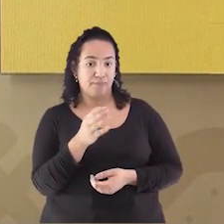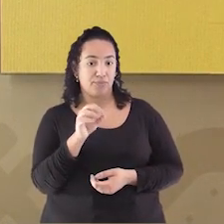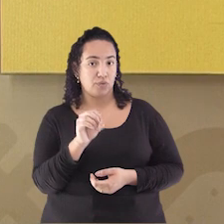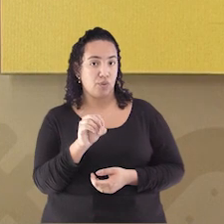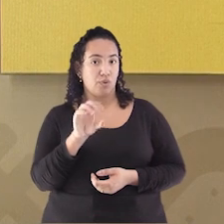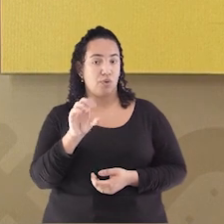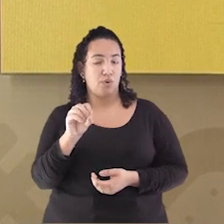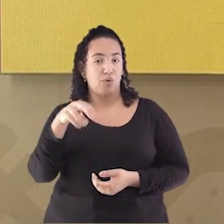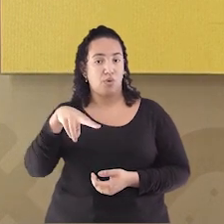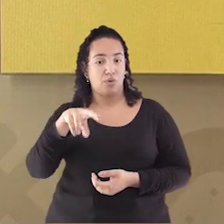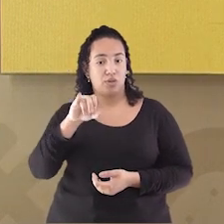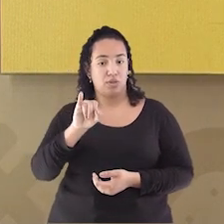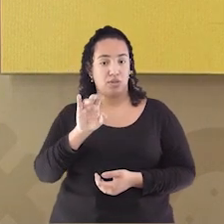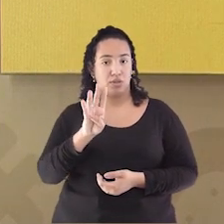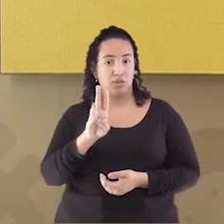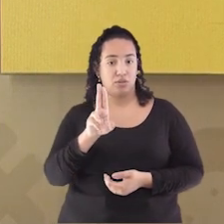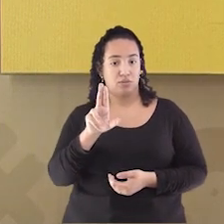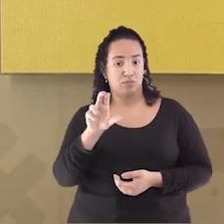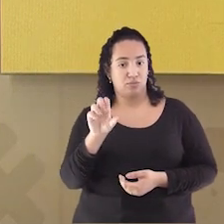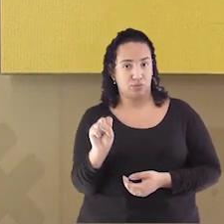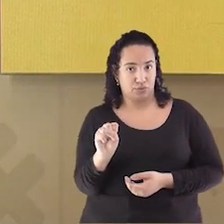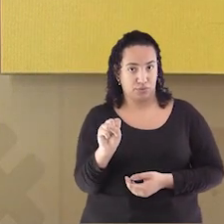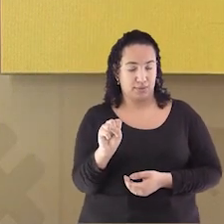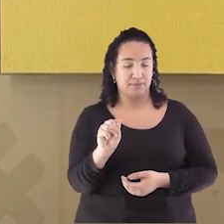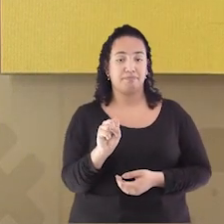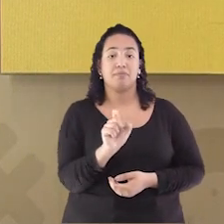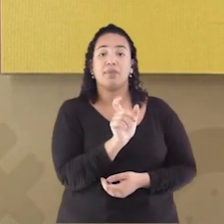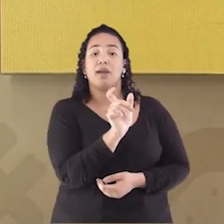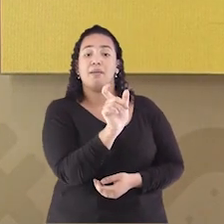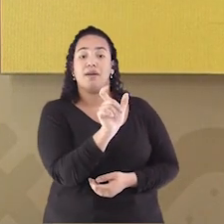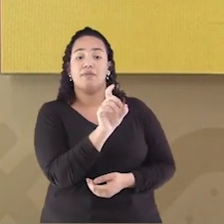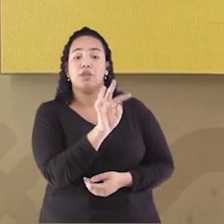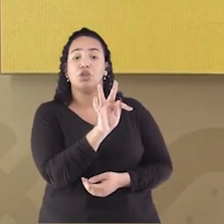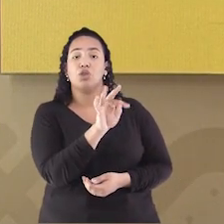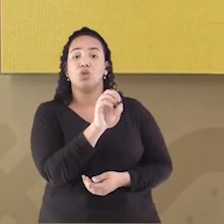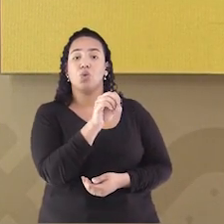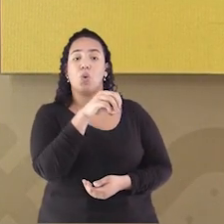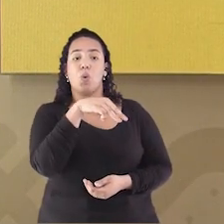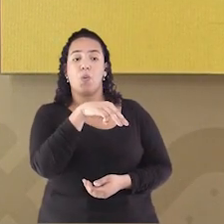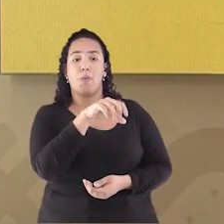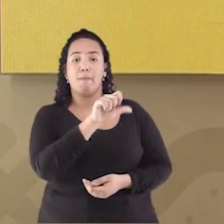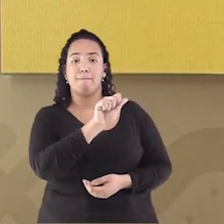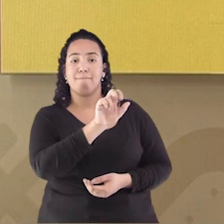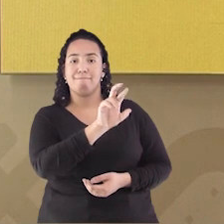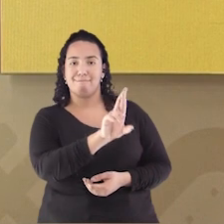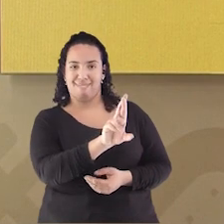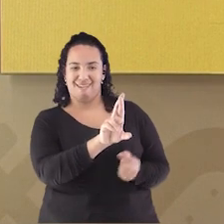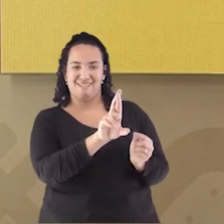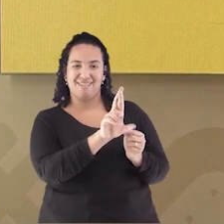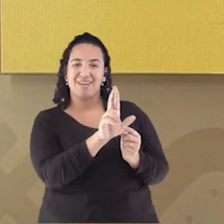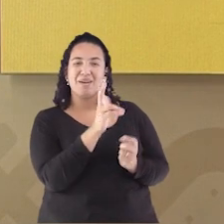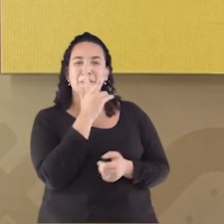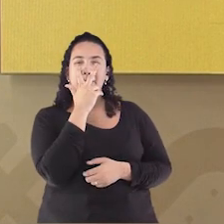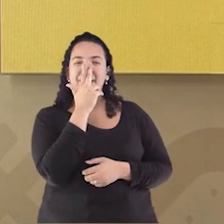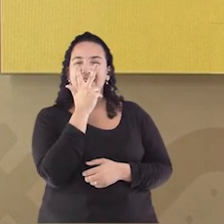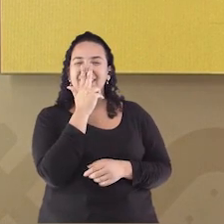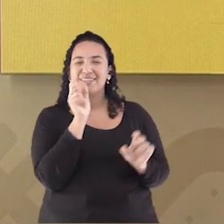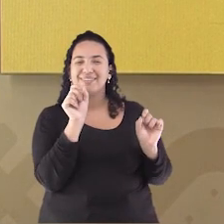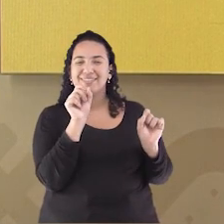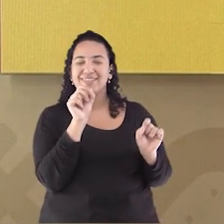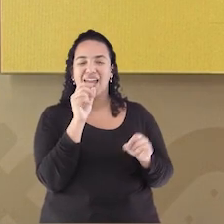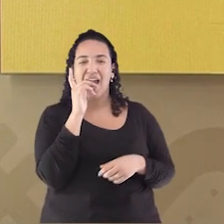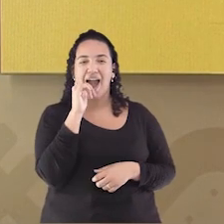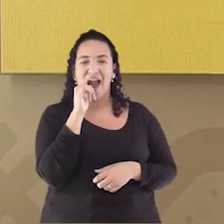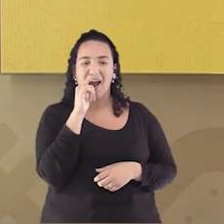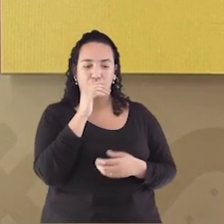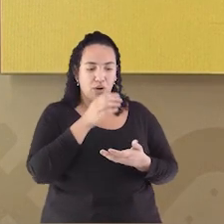Se você ouve apenas a palavra tomar Tenho certeza que o que vem na